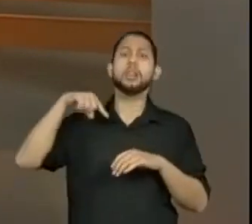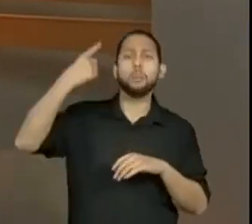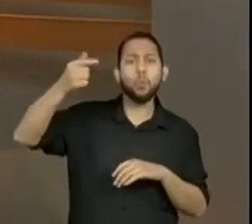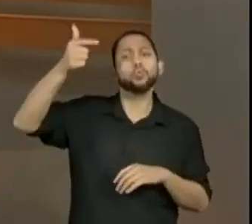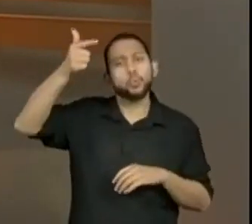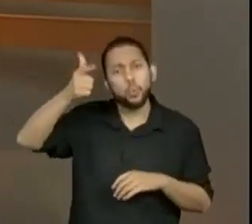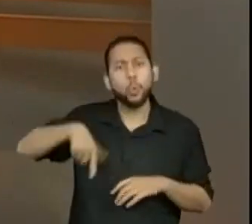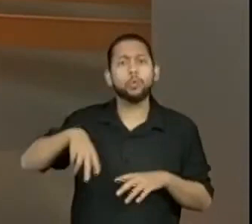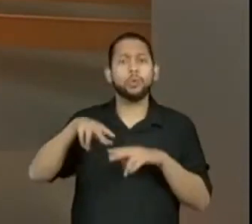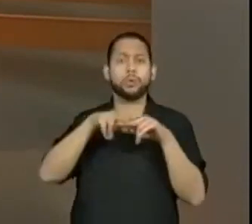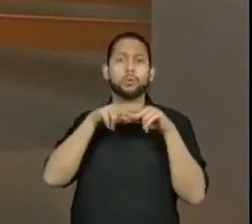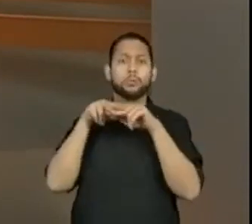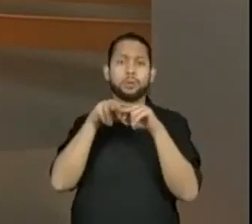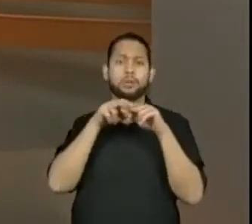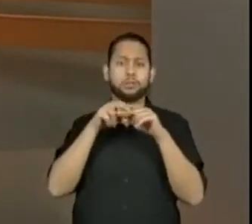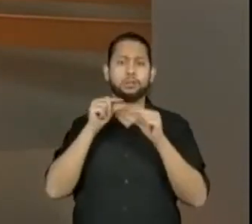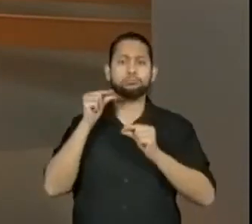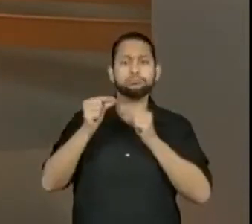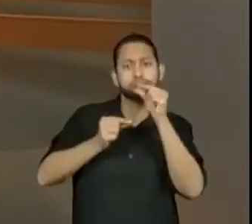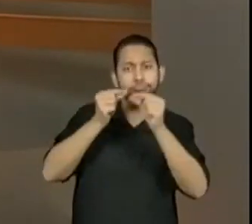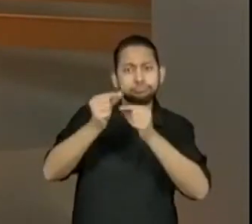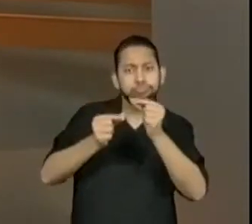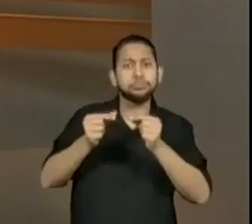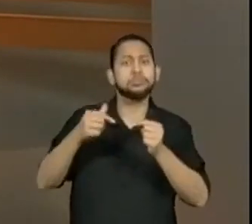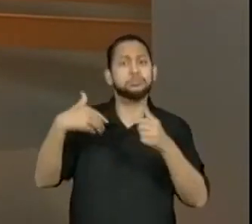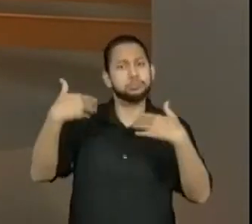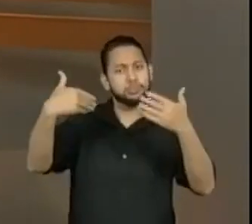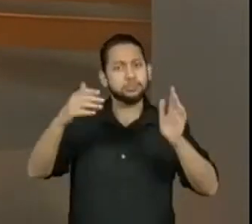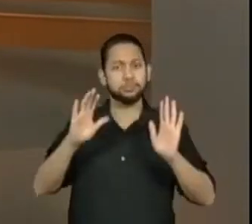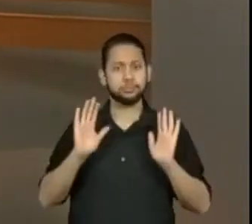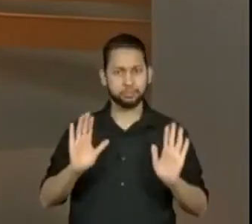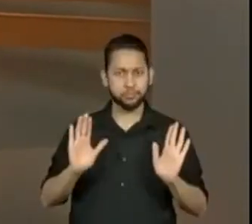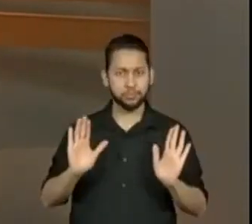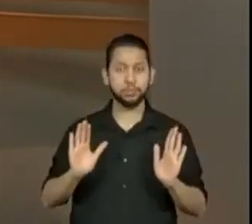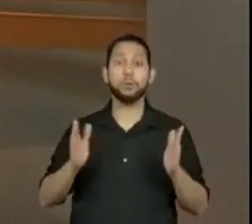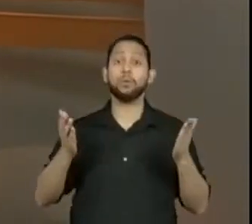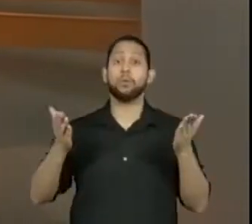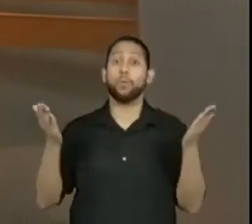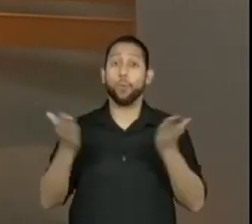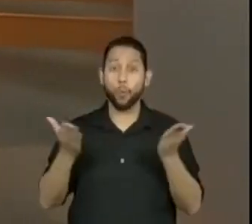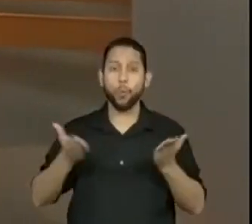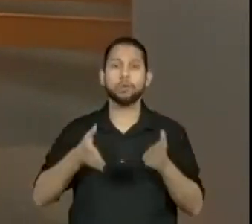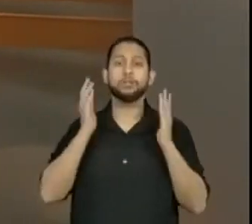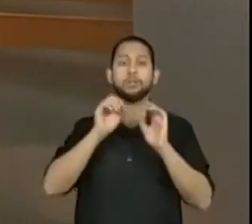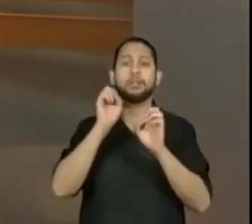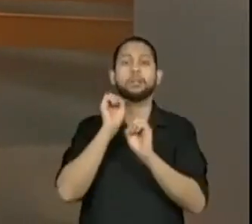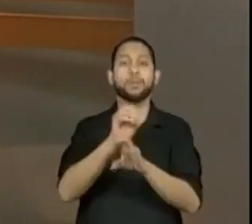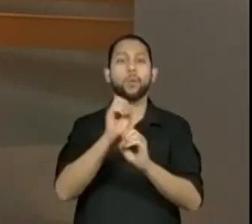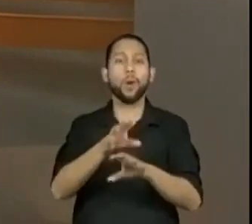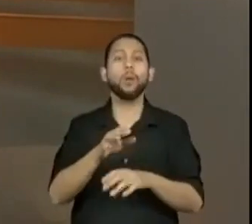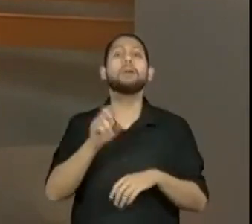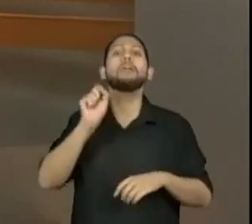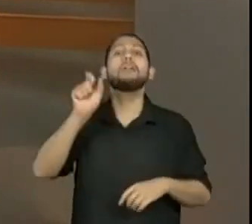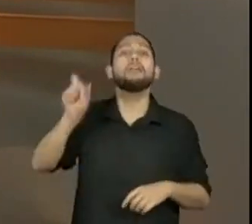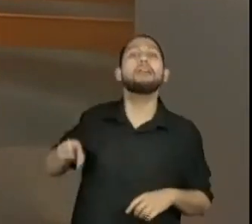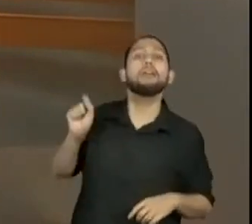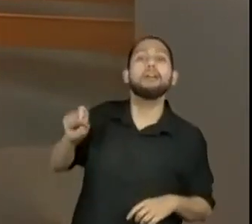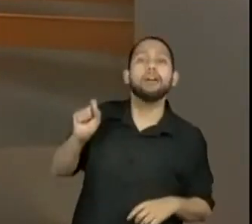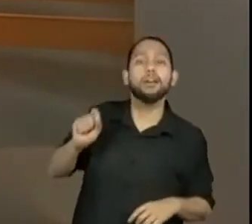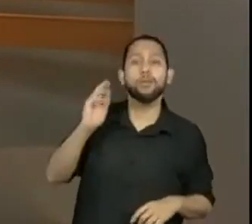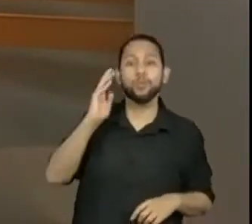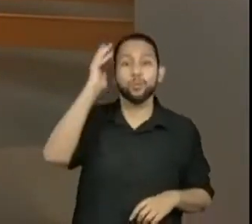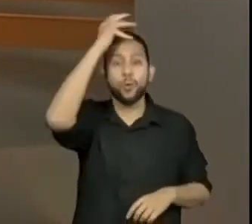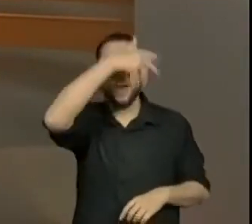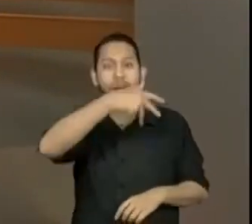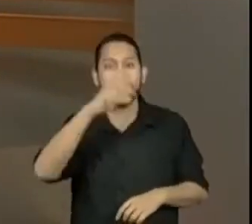de recuperação, isso um pouquinho mais lá para frente. Certo? Vocês acabaram de vir de uma aula maravilhosa do professor Joelson. E agora